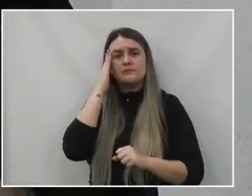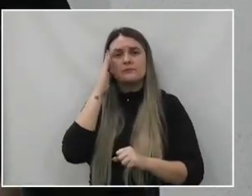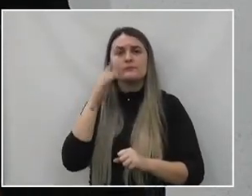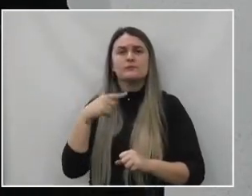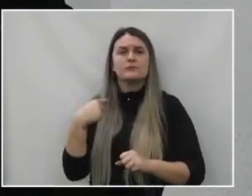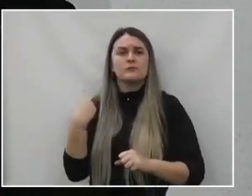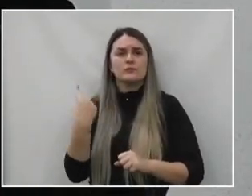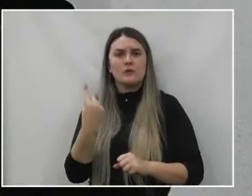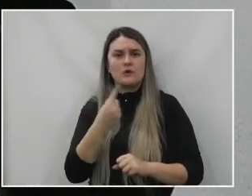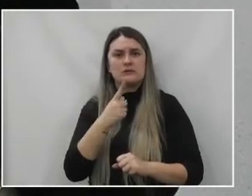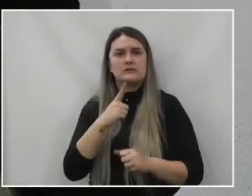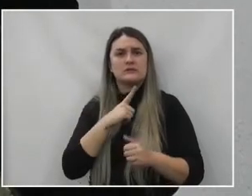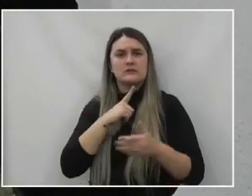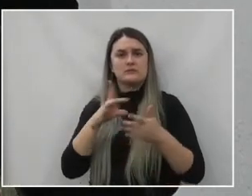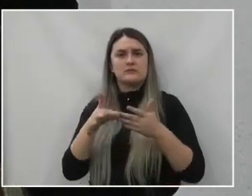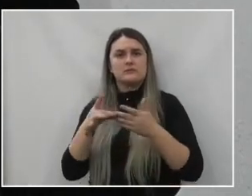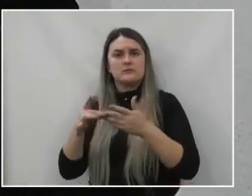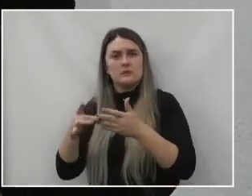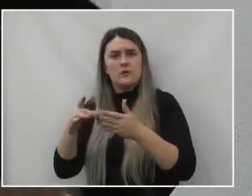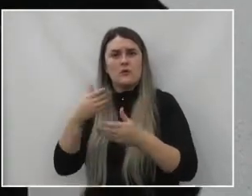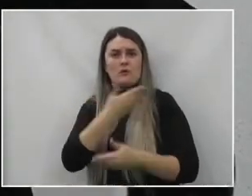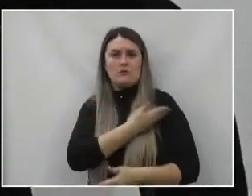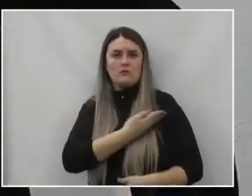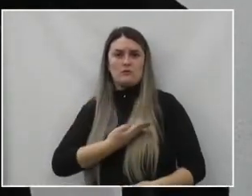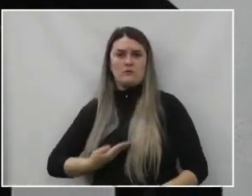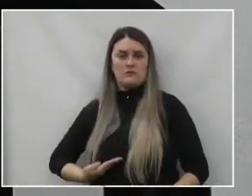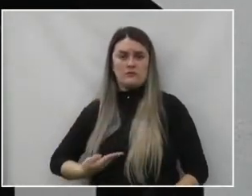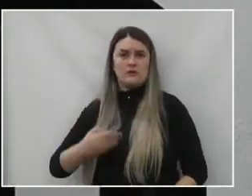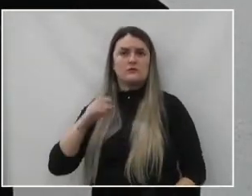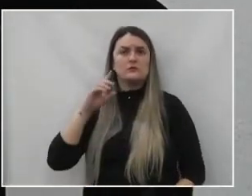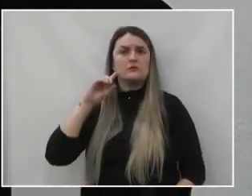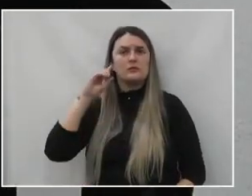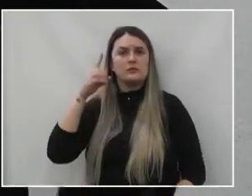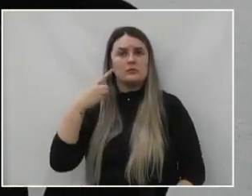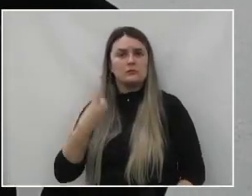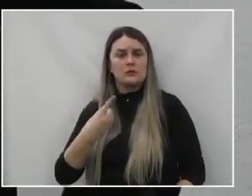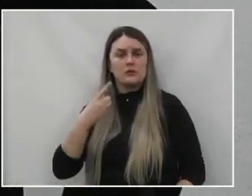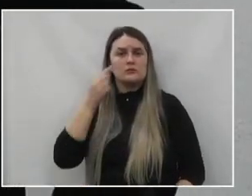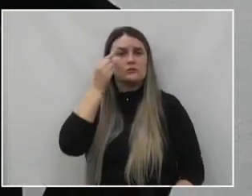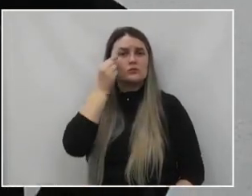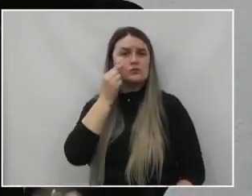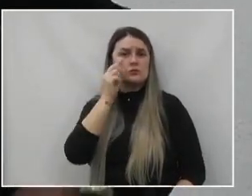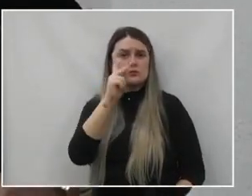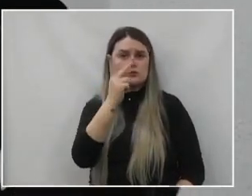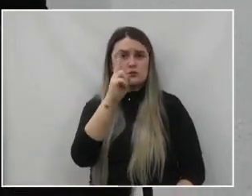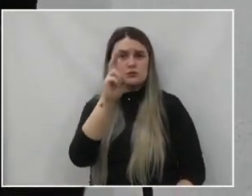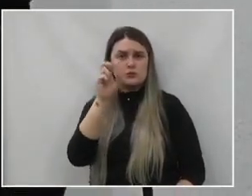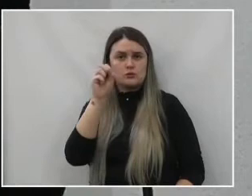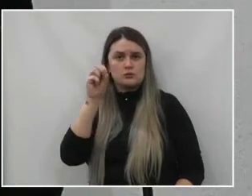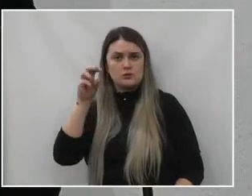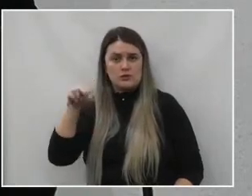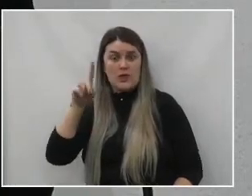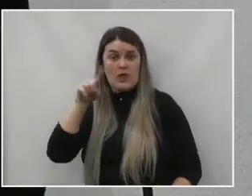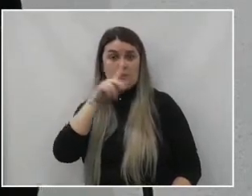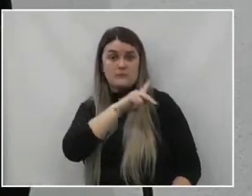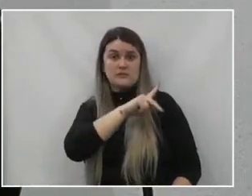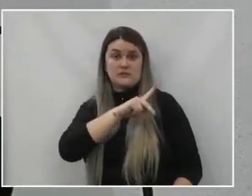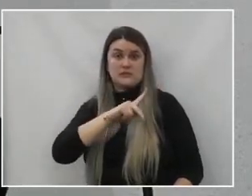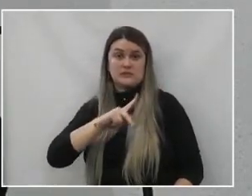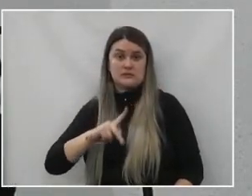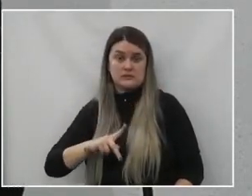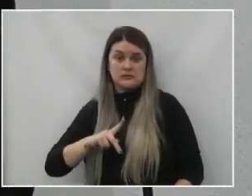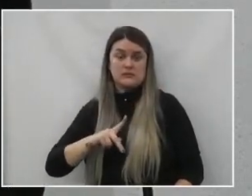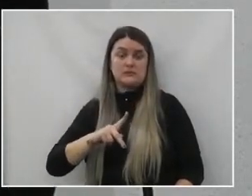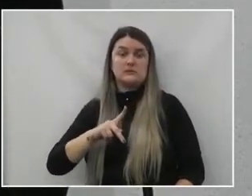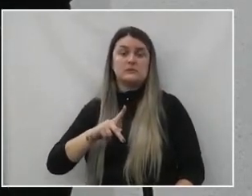nós temos o líder do governo, deputado Hussein Bach, que também é presidente da Comissão de Educação Estadual do